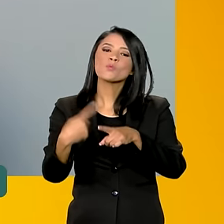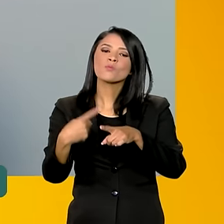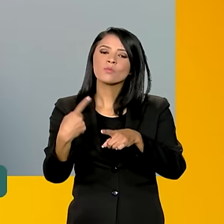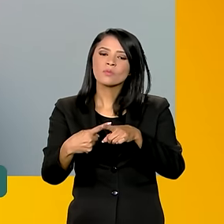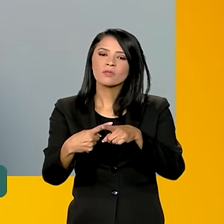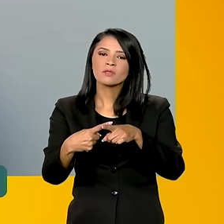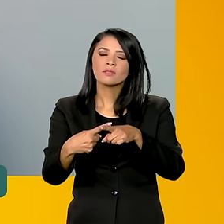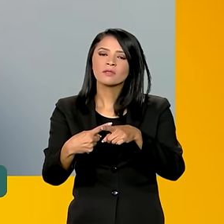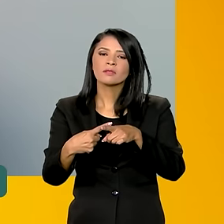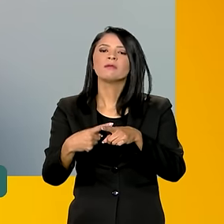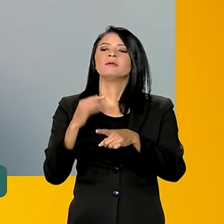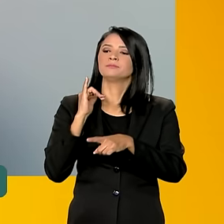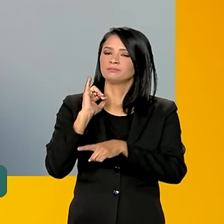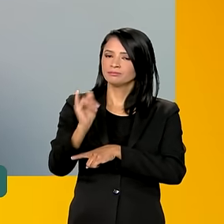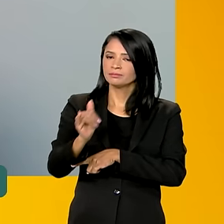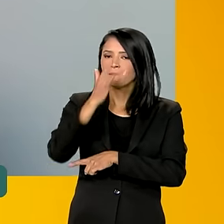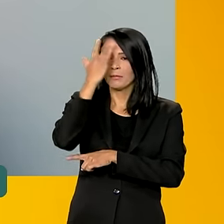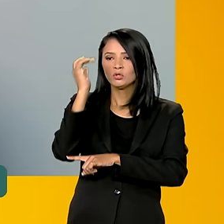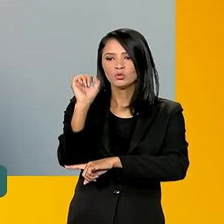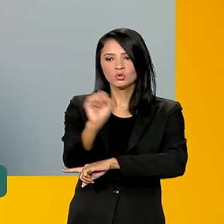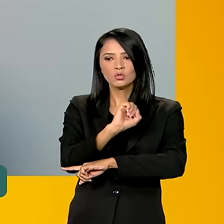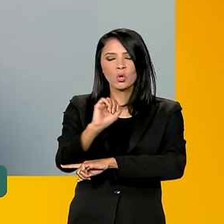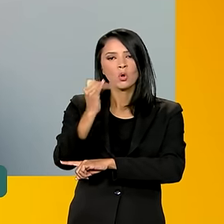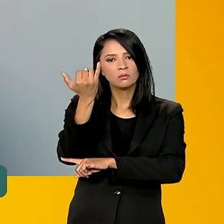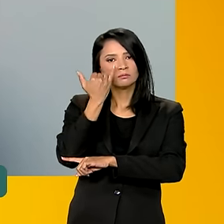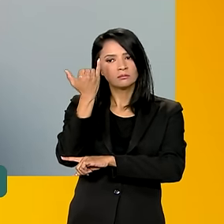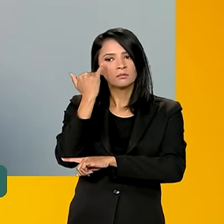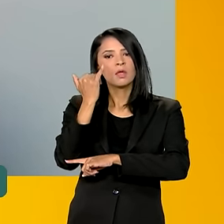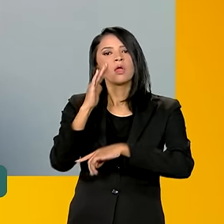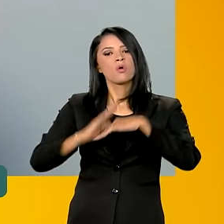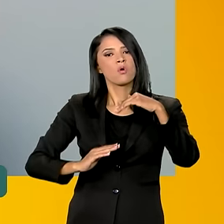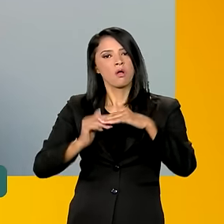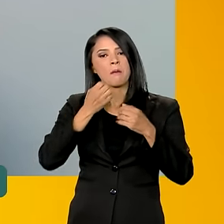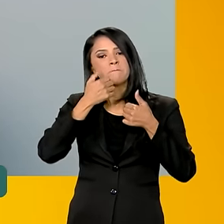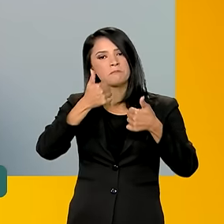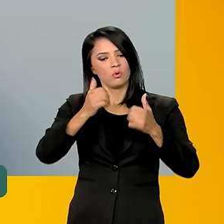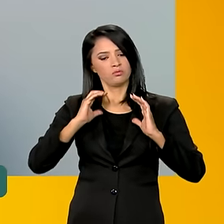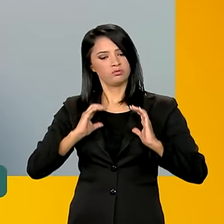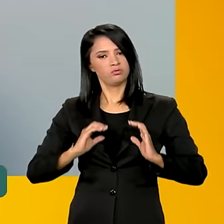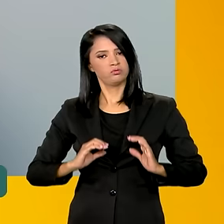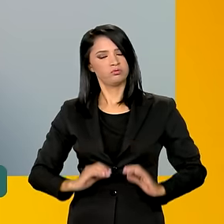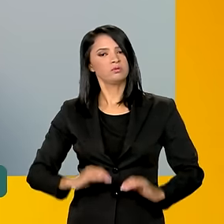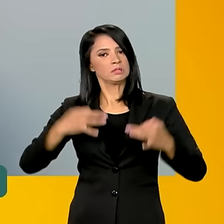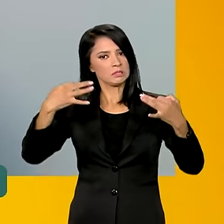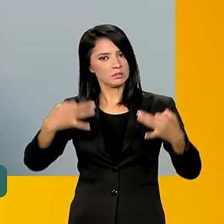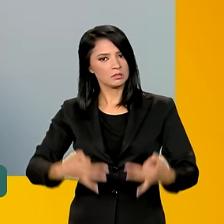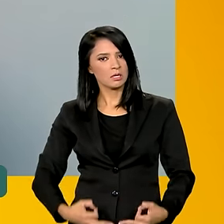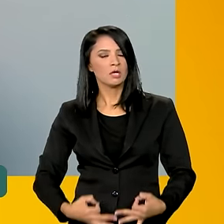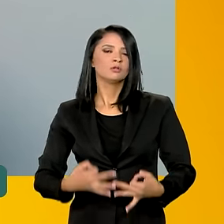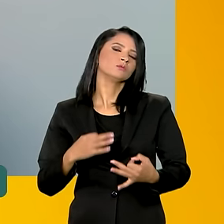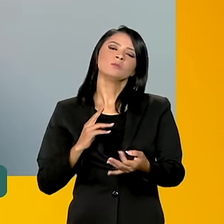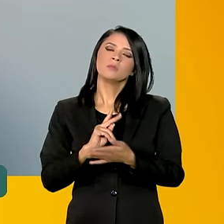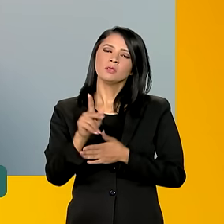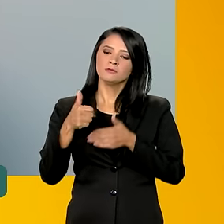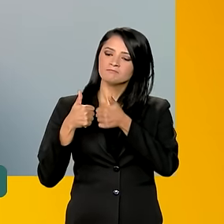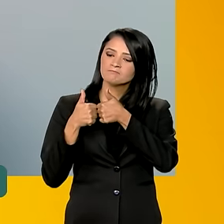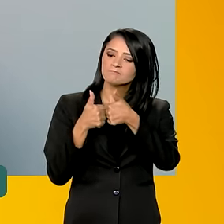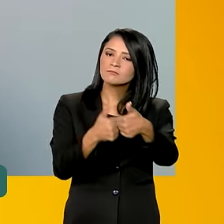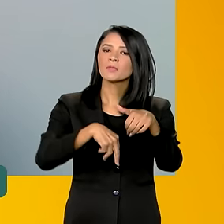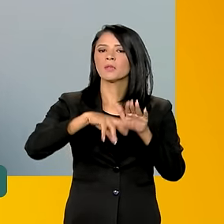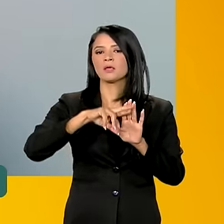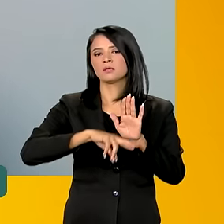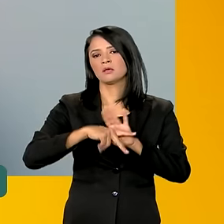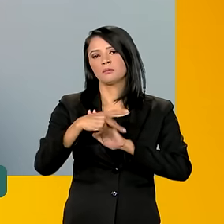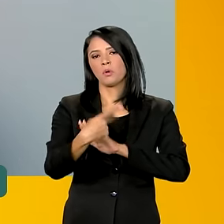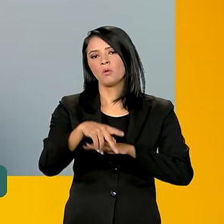que? Para conscientizar o condutor da prática das boas condutas e seguir à risca as normas de